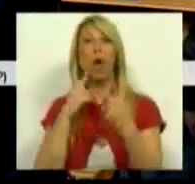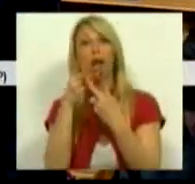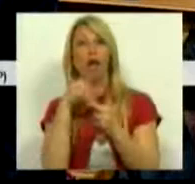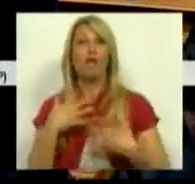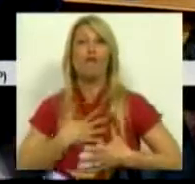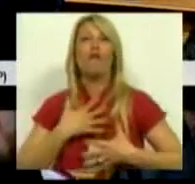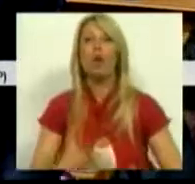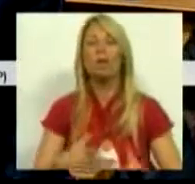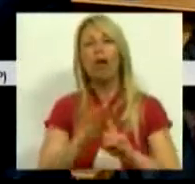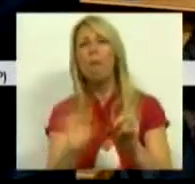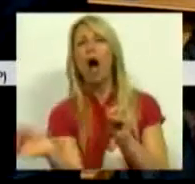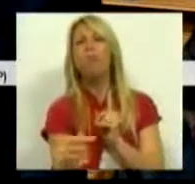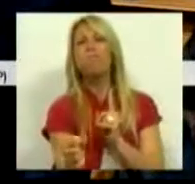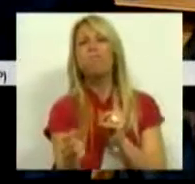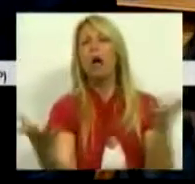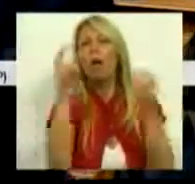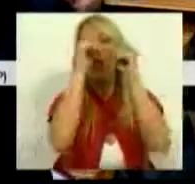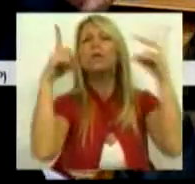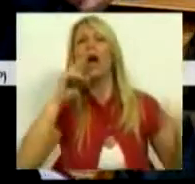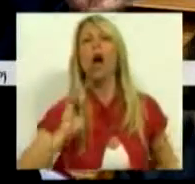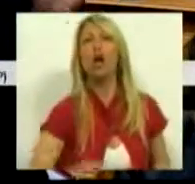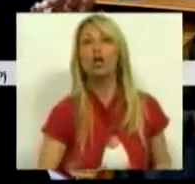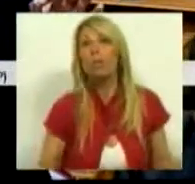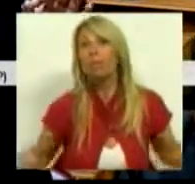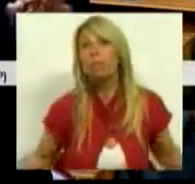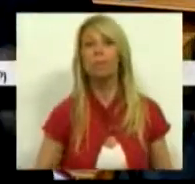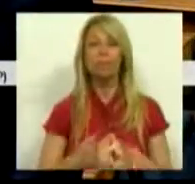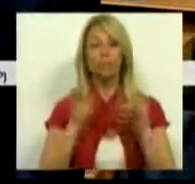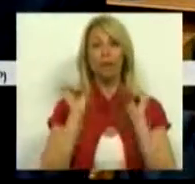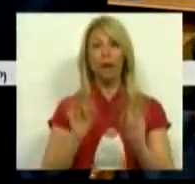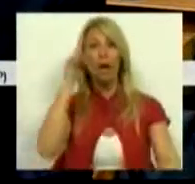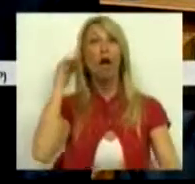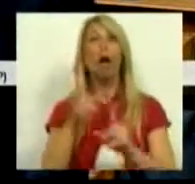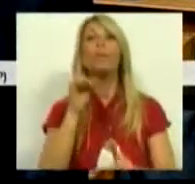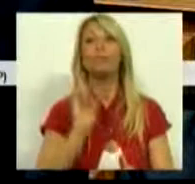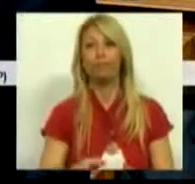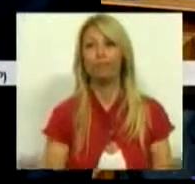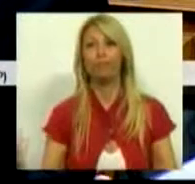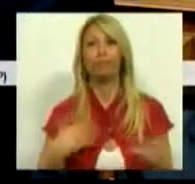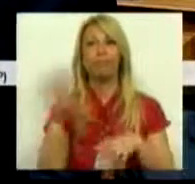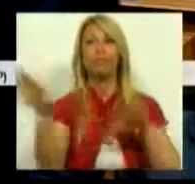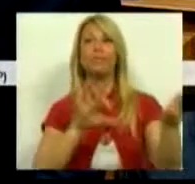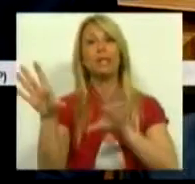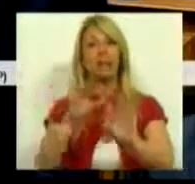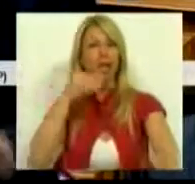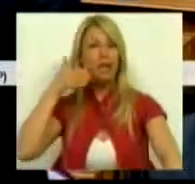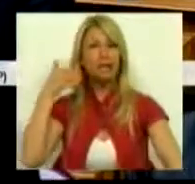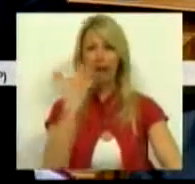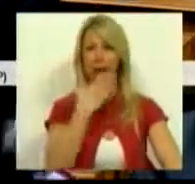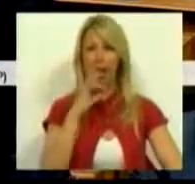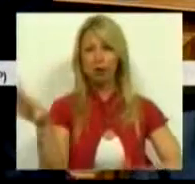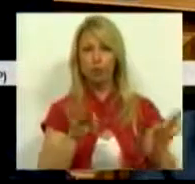trás do ensino dual e do profissional. E aqui, afinal, só visam uma seleção precoce dos nossos alunos.